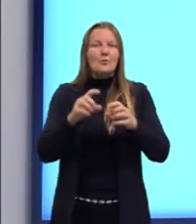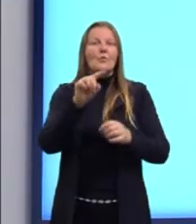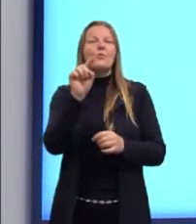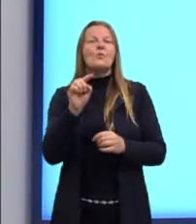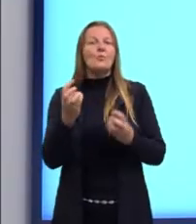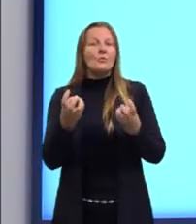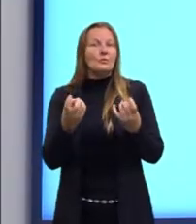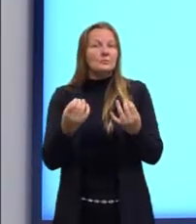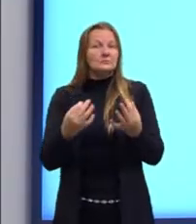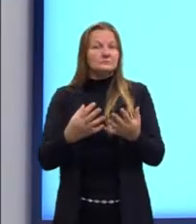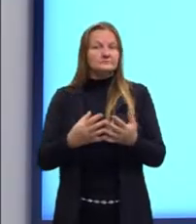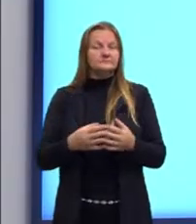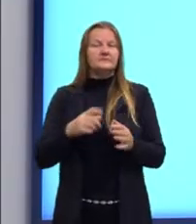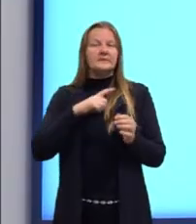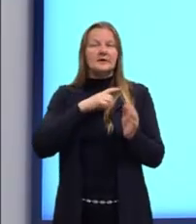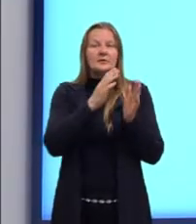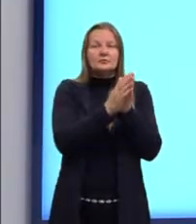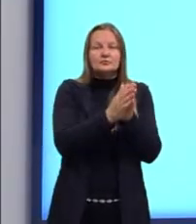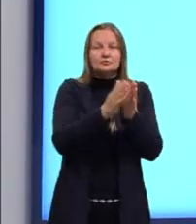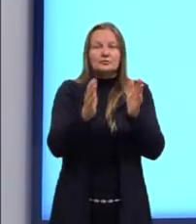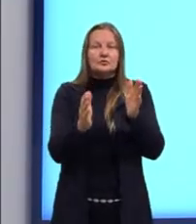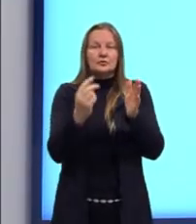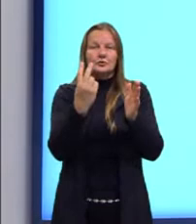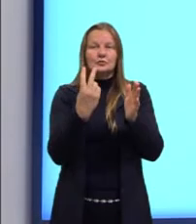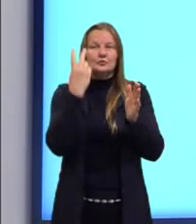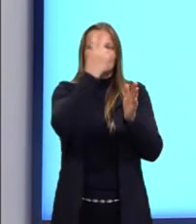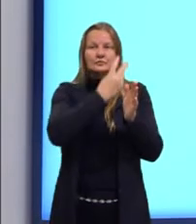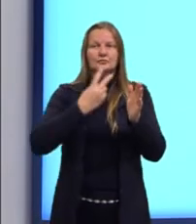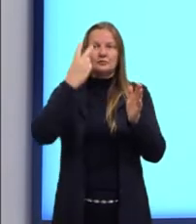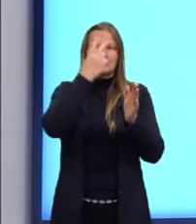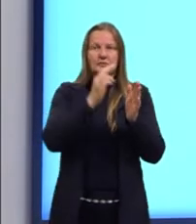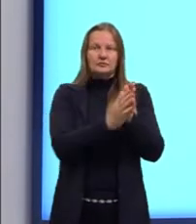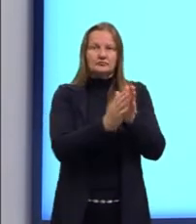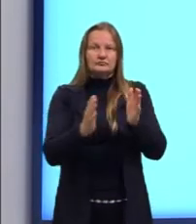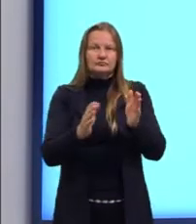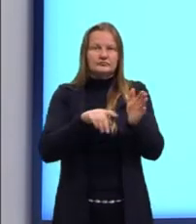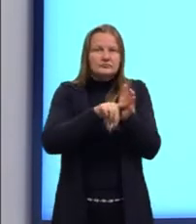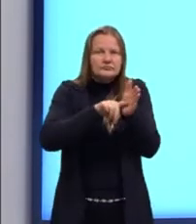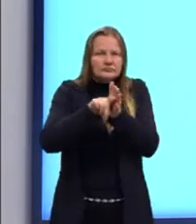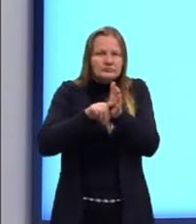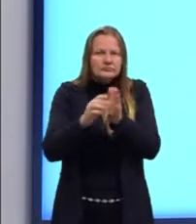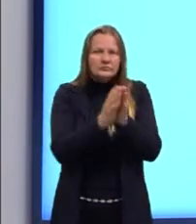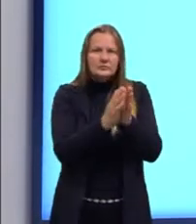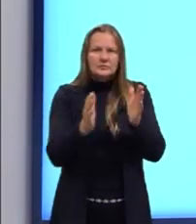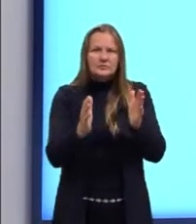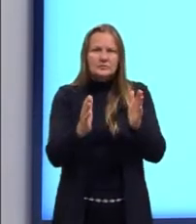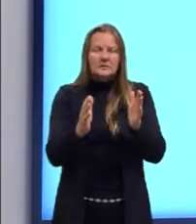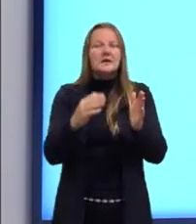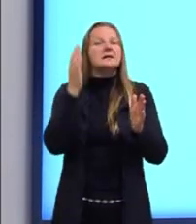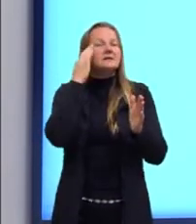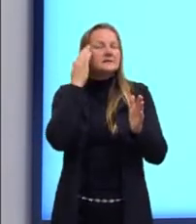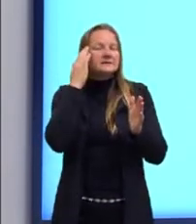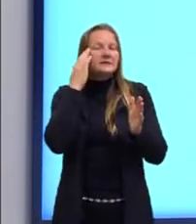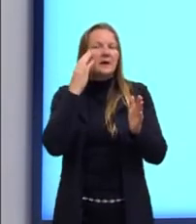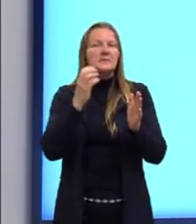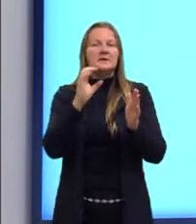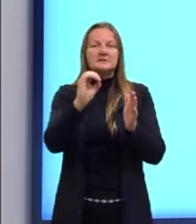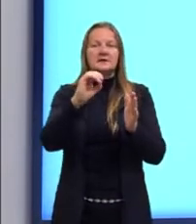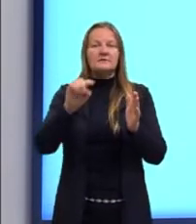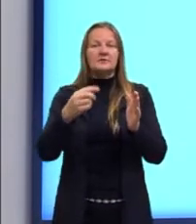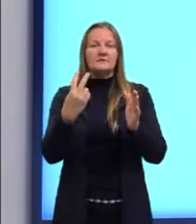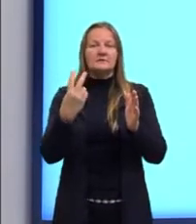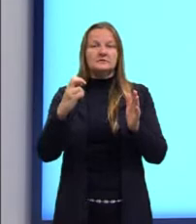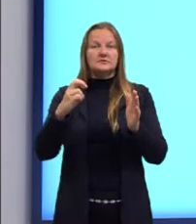seguinte. Nós temos um período de duas horas, que foi o período analisado, e nós sabemos que a cada 0